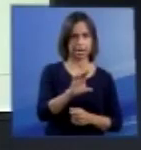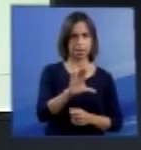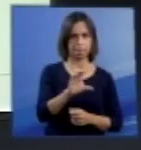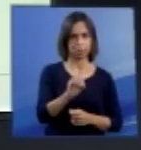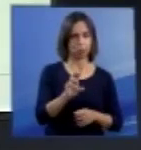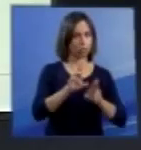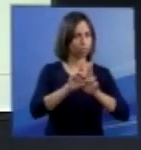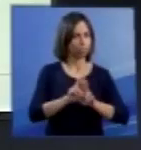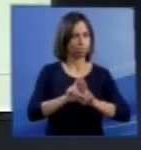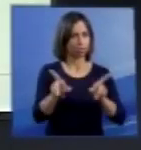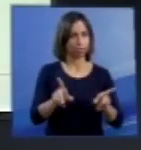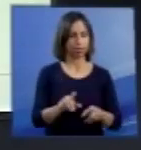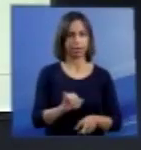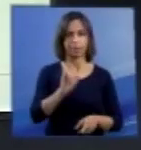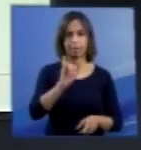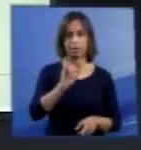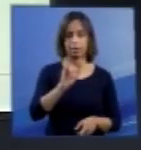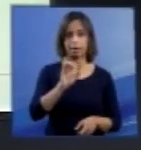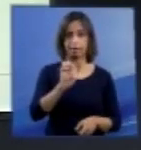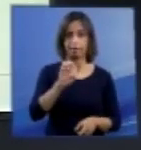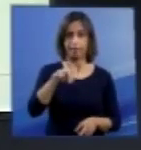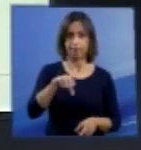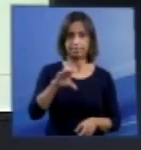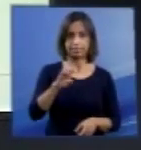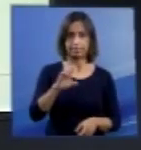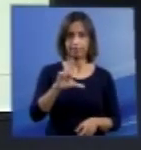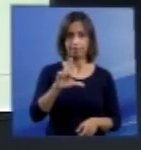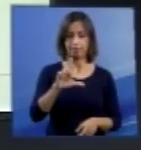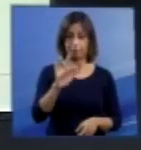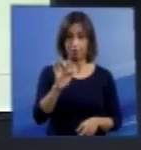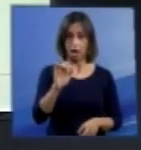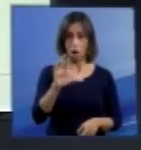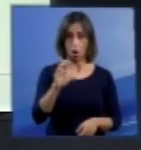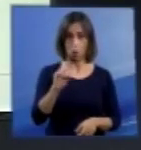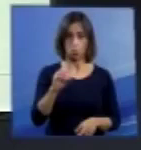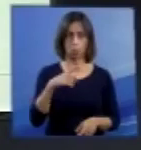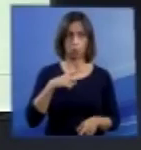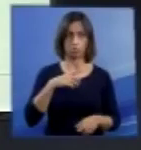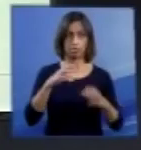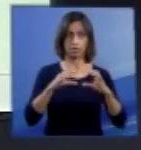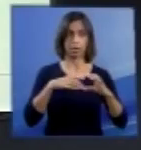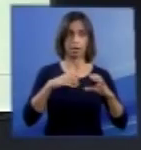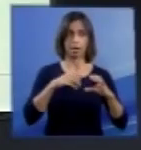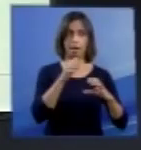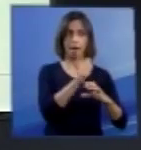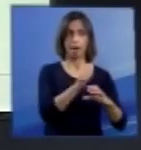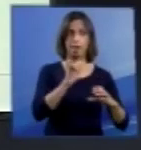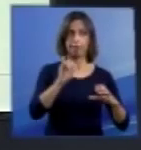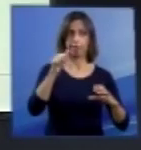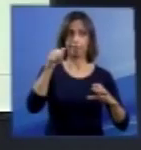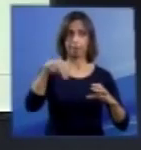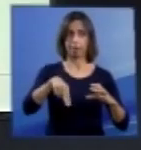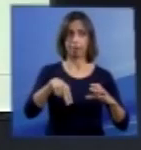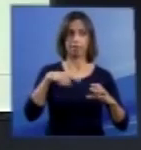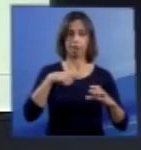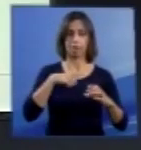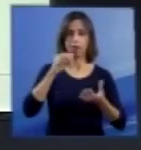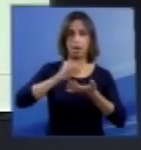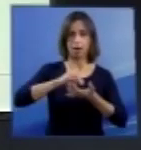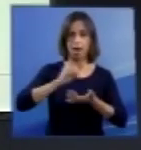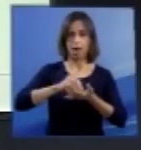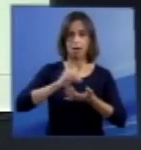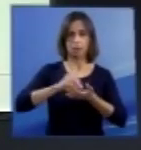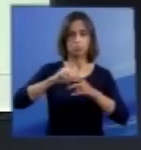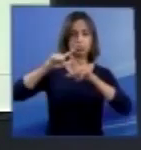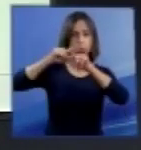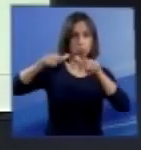são sinônimos. Como as partículas A e A indicam negação, supressão, ausência, então